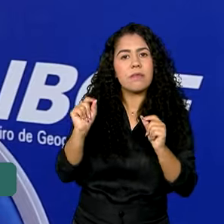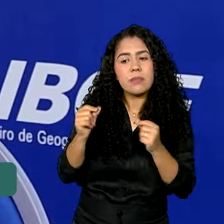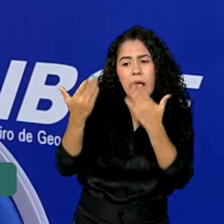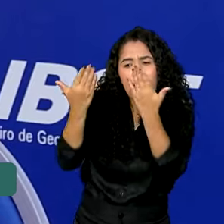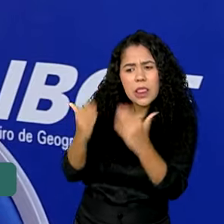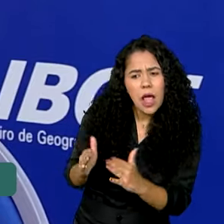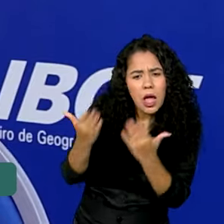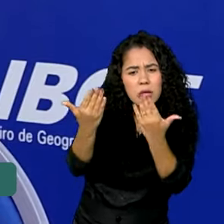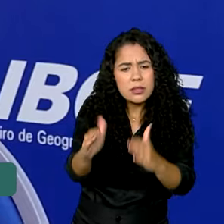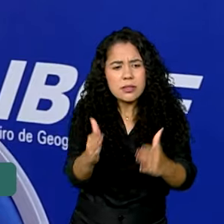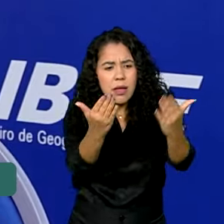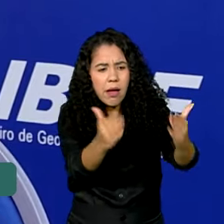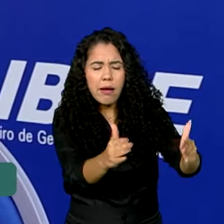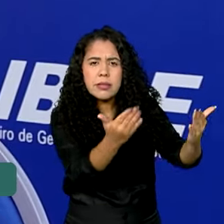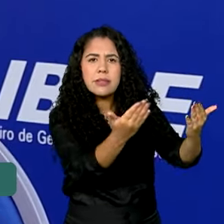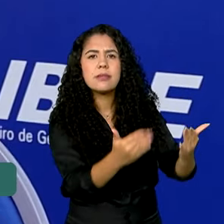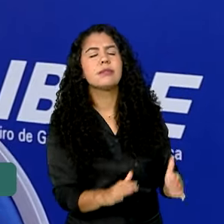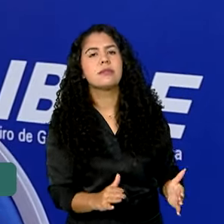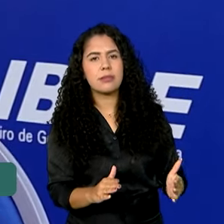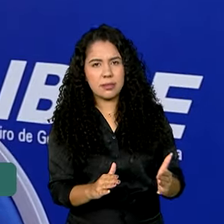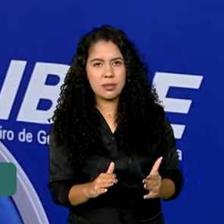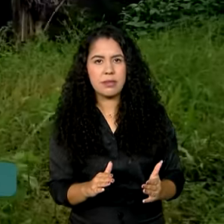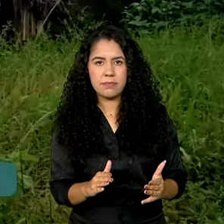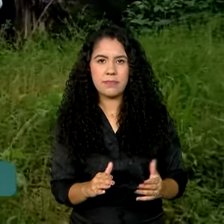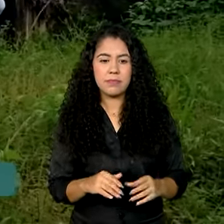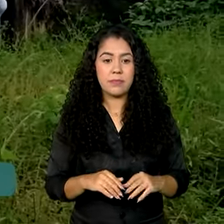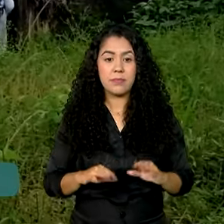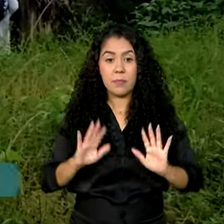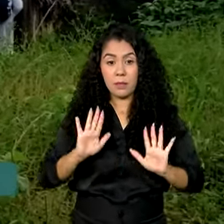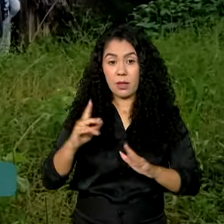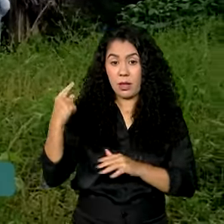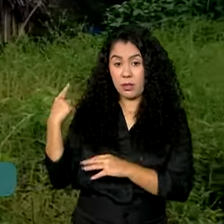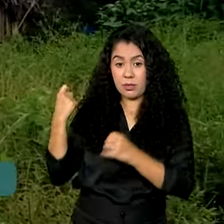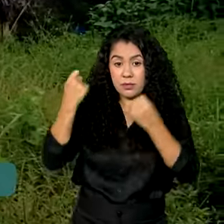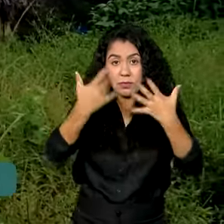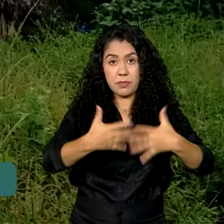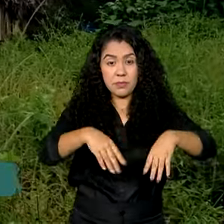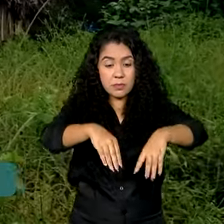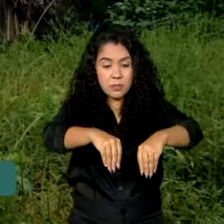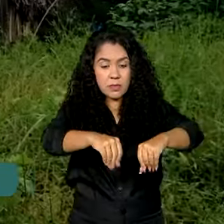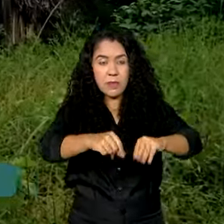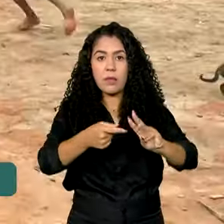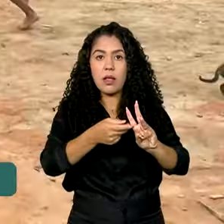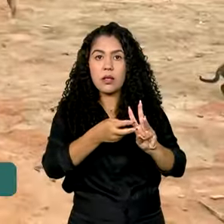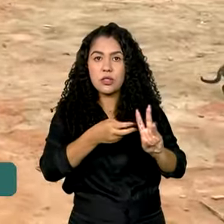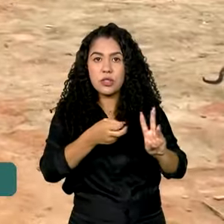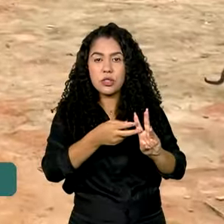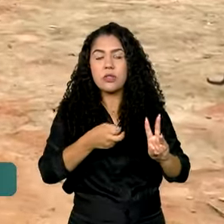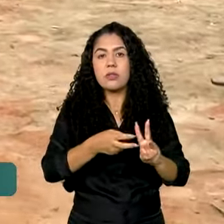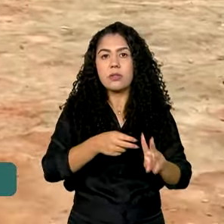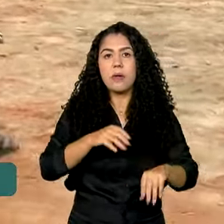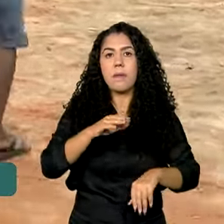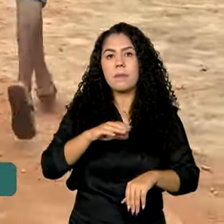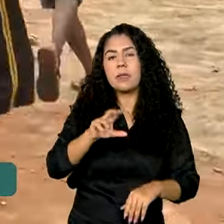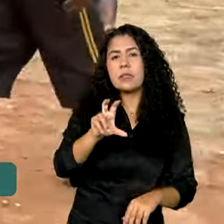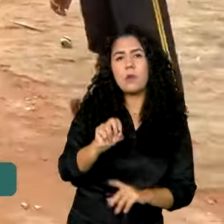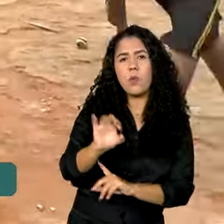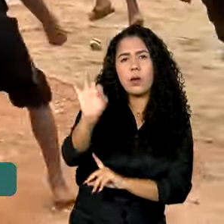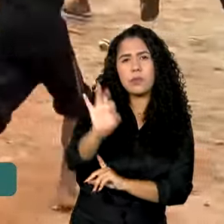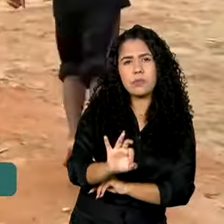adequabilidade conjuntamente com os demais domicílios indígenas. Nos territórios indígenas, mais da metade dos domicílios,